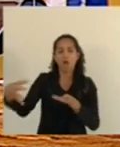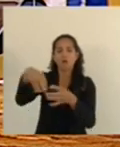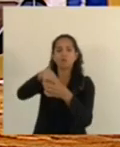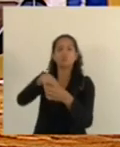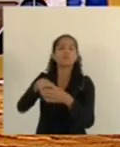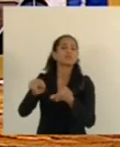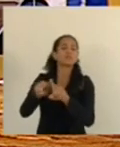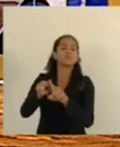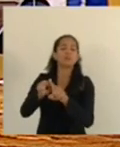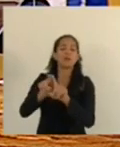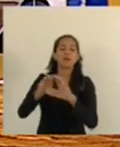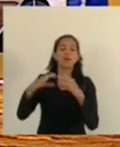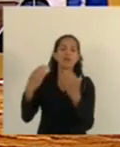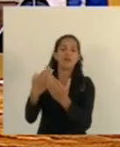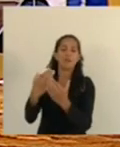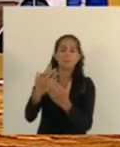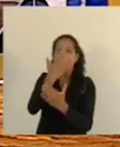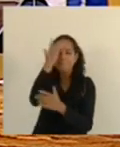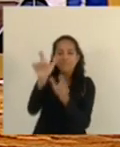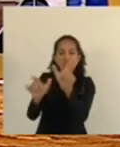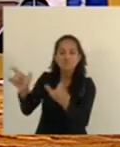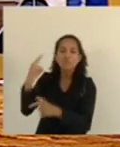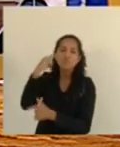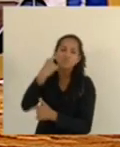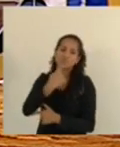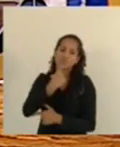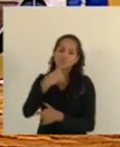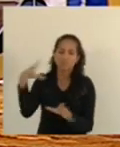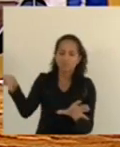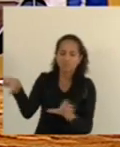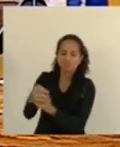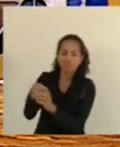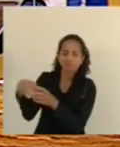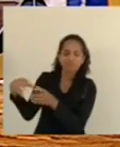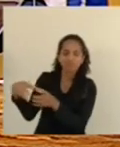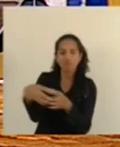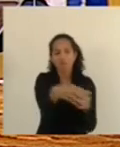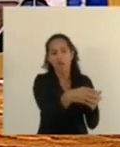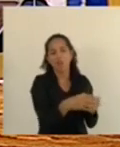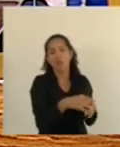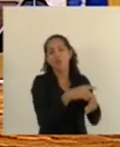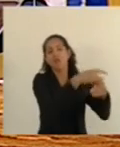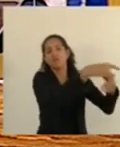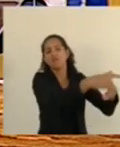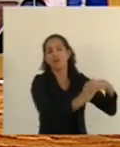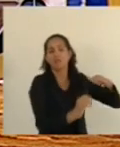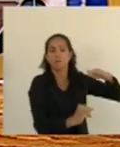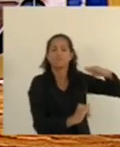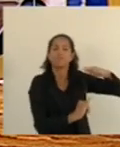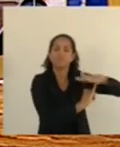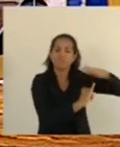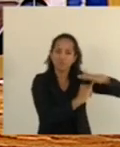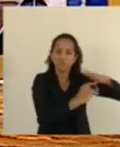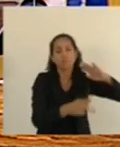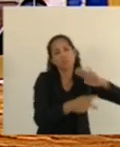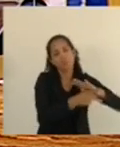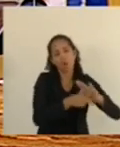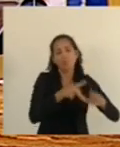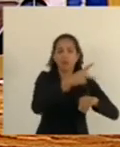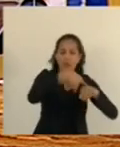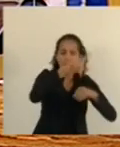surda. Essas pessoas eram, então, encaminhadas a instituições na Alemanha e Áustria,